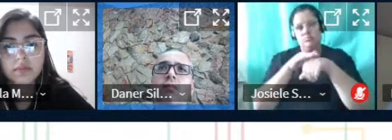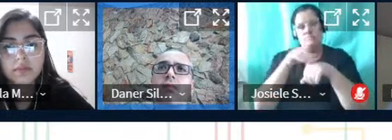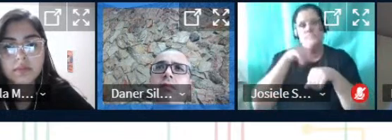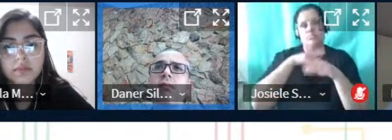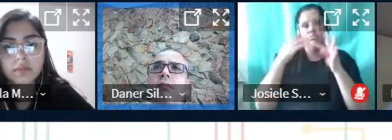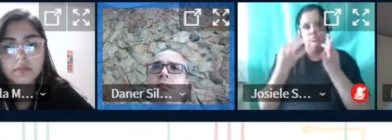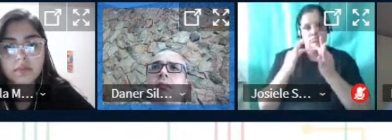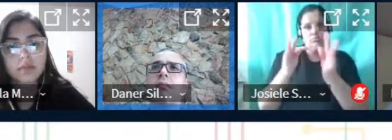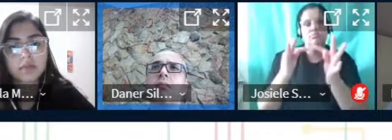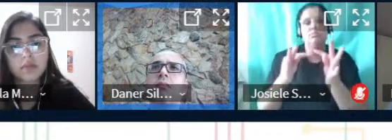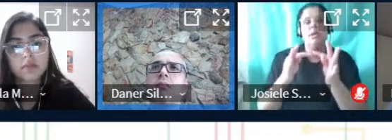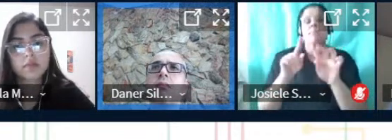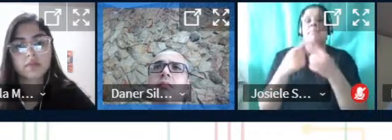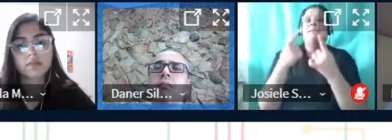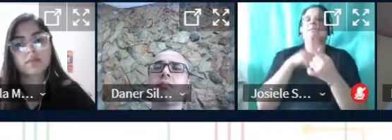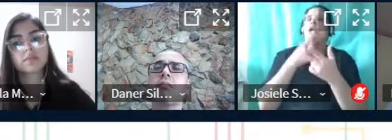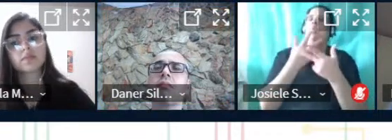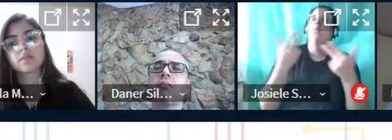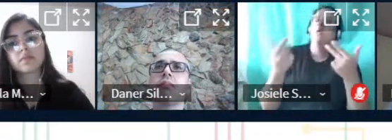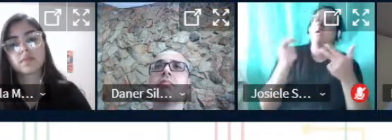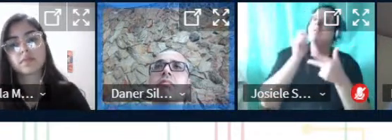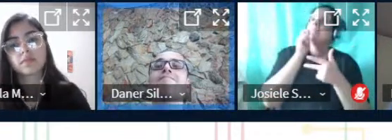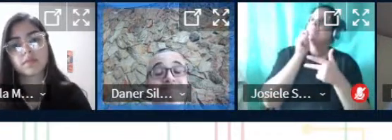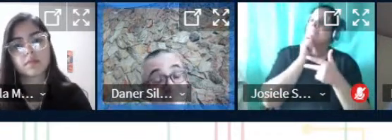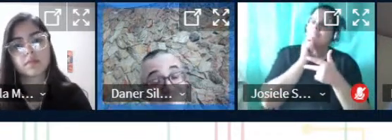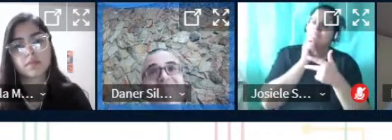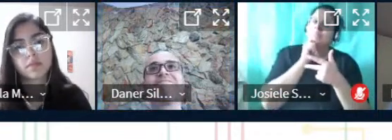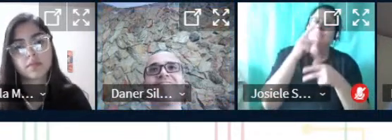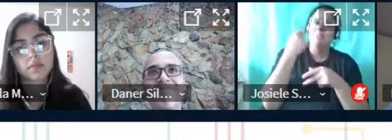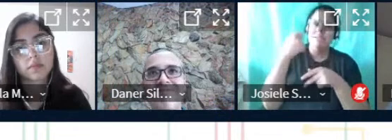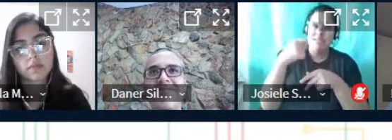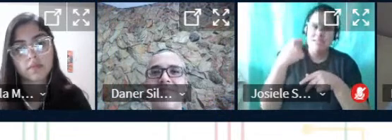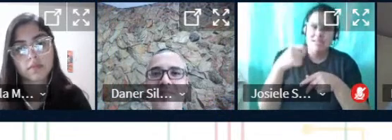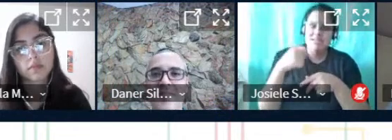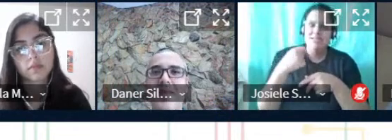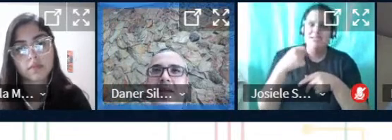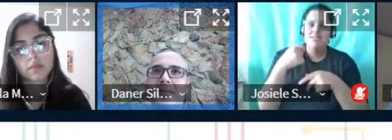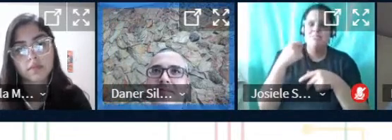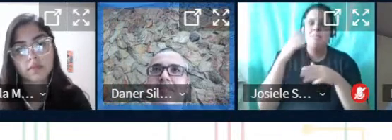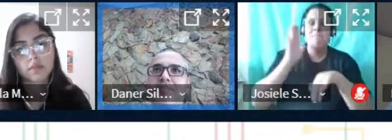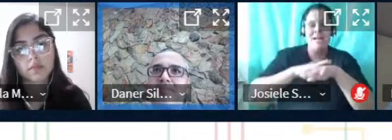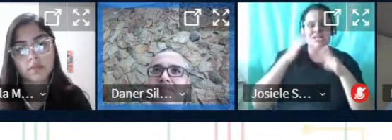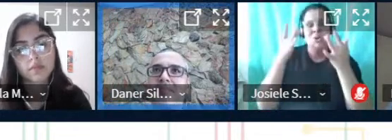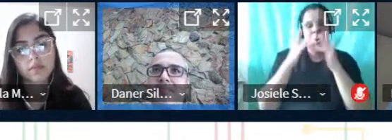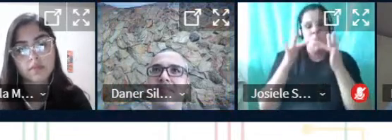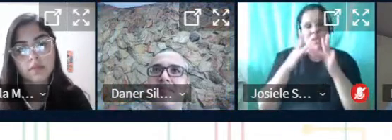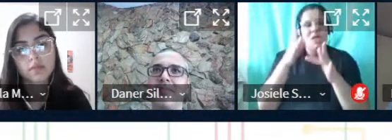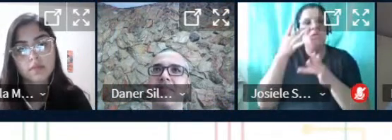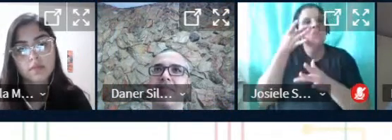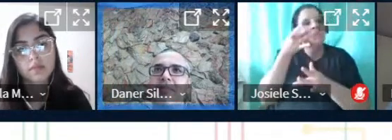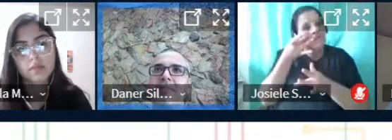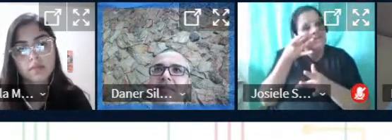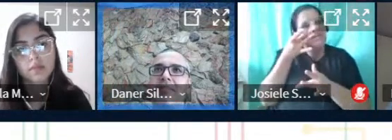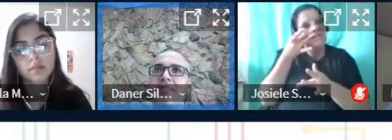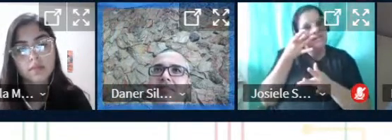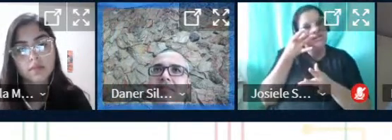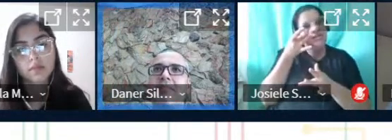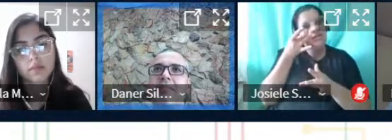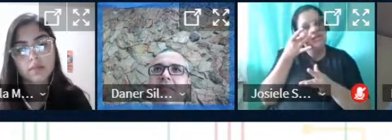tecnologia mas certas coisas ainda requerem né uma interação mais presencial principalmente quando se trata de